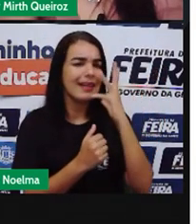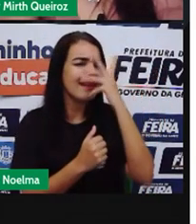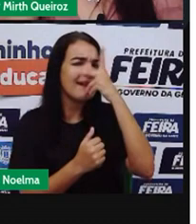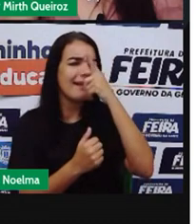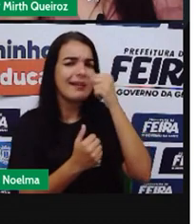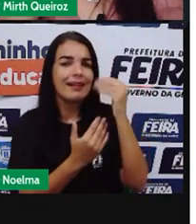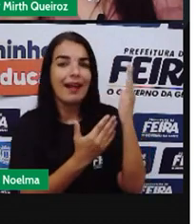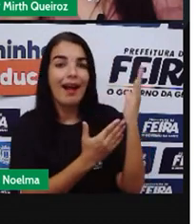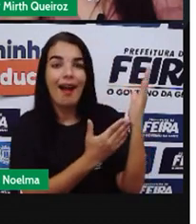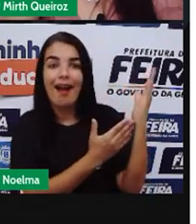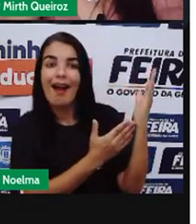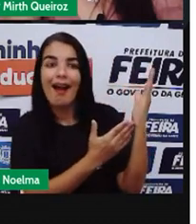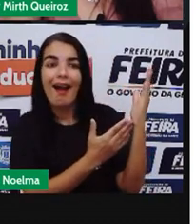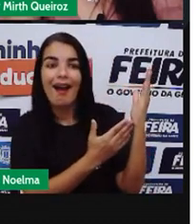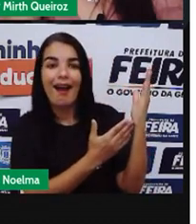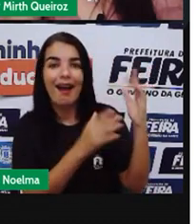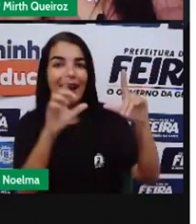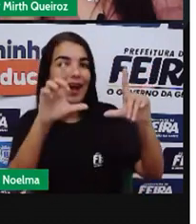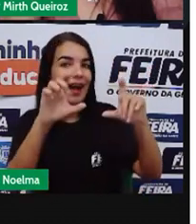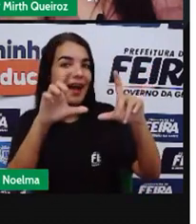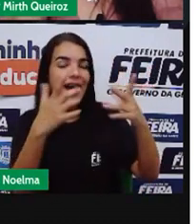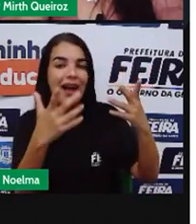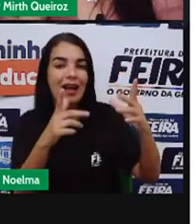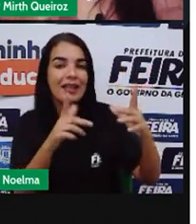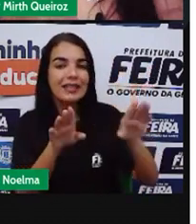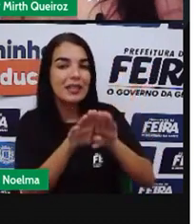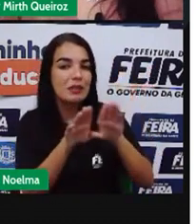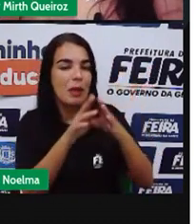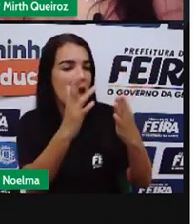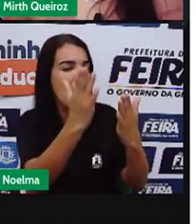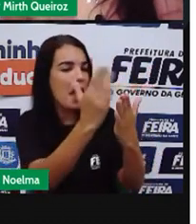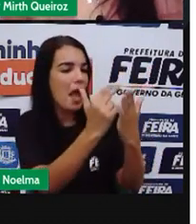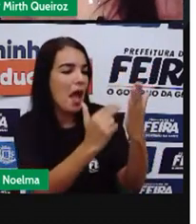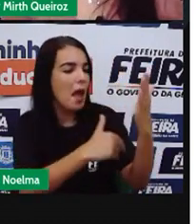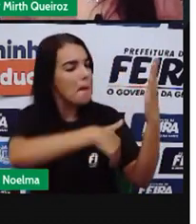Observem Só Esses outros Tipos de arte Geralmente Por